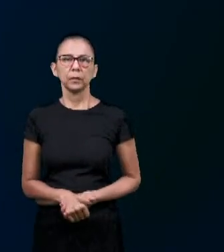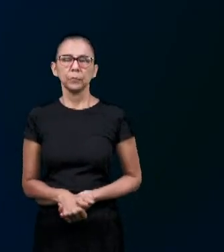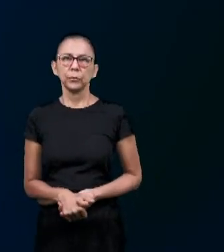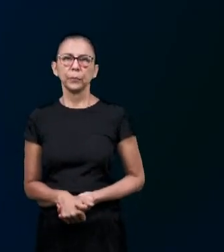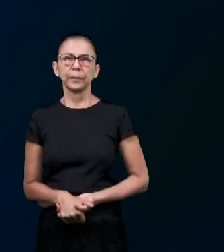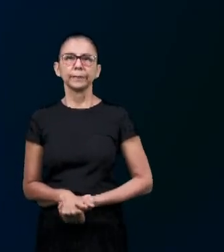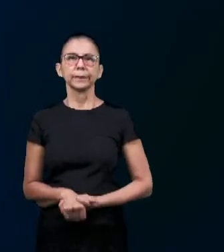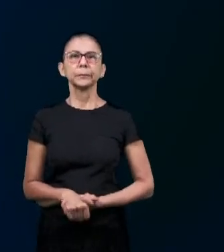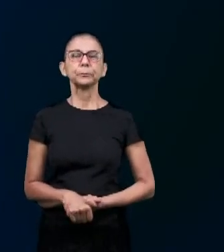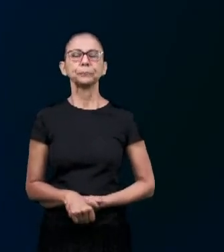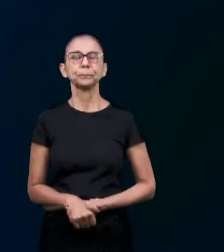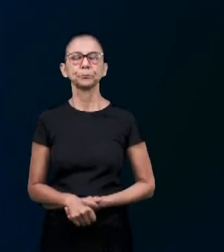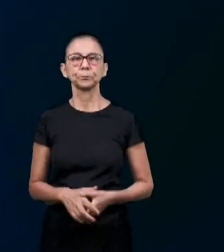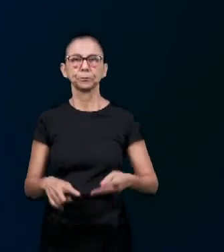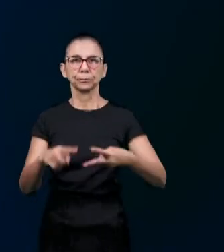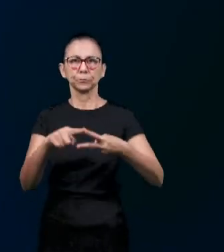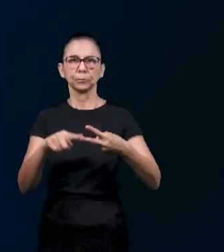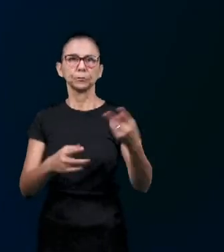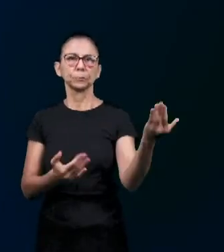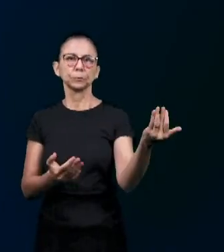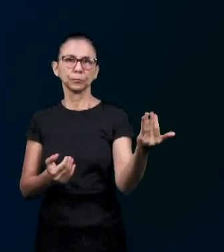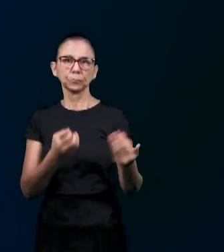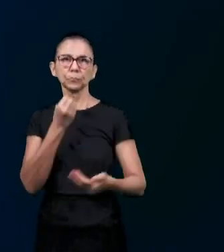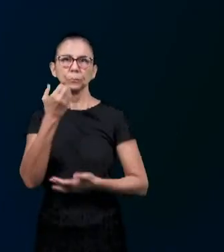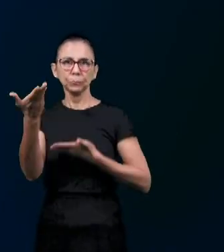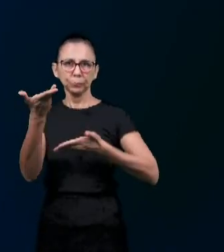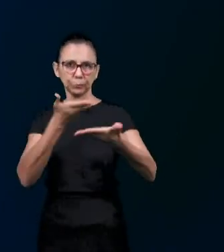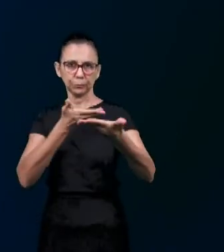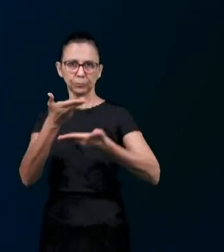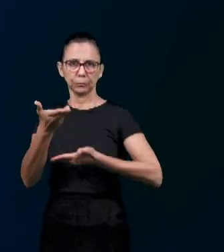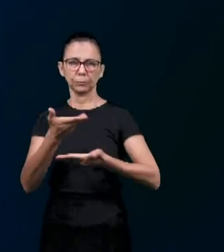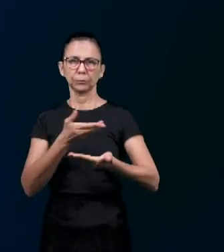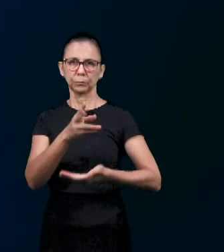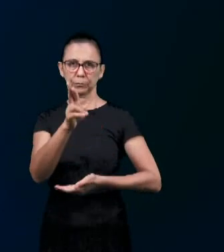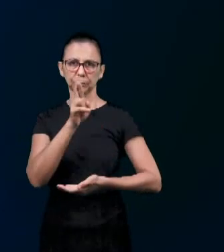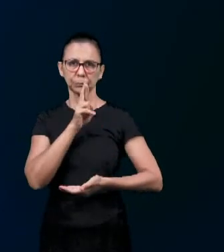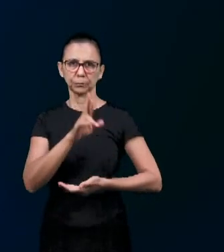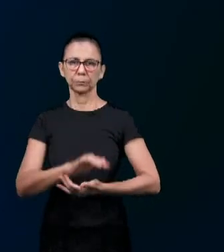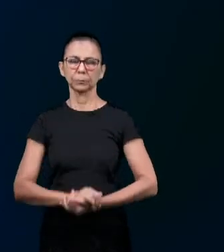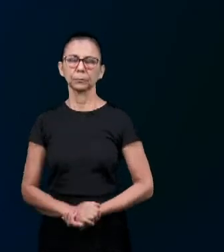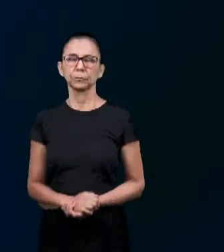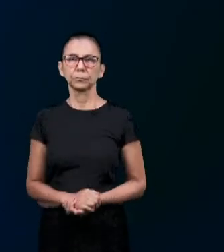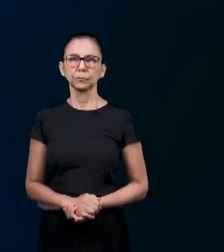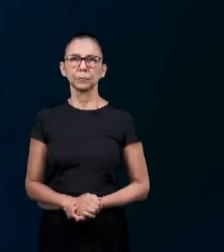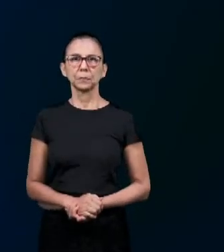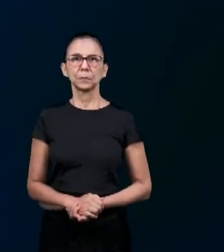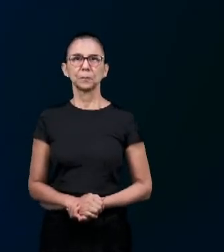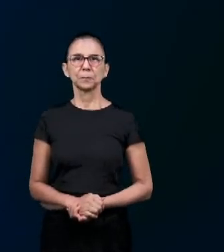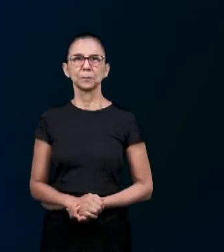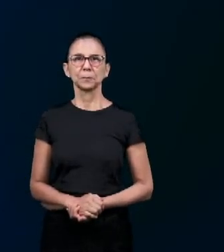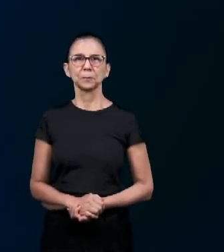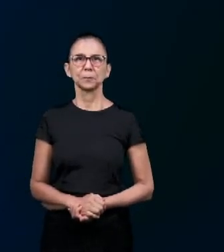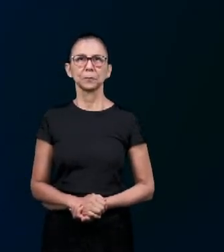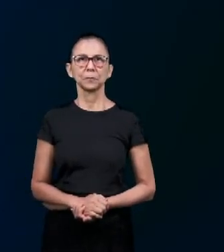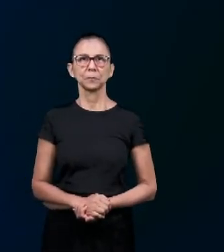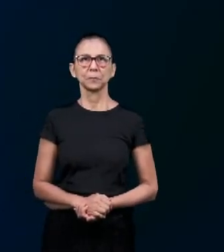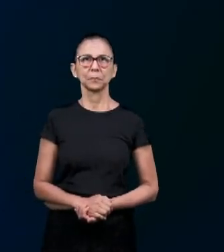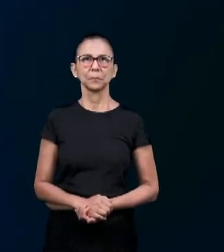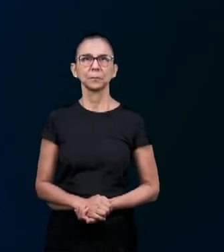com O João Pedro Que nos deram Essas respostas Amém irmãos Assim portanto Com essas